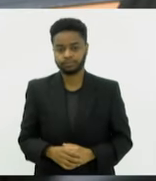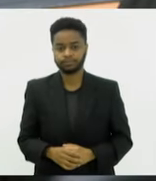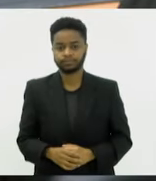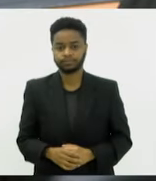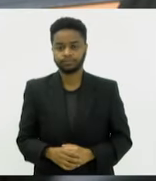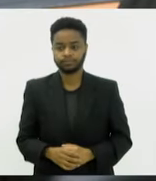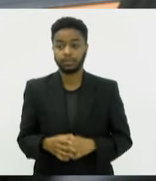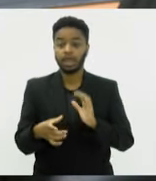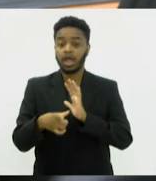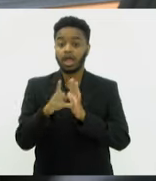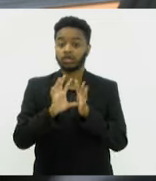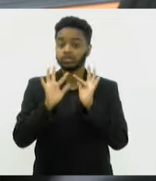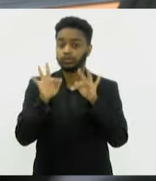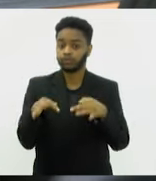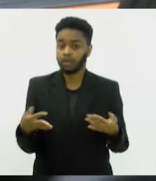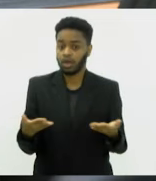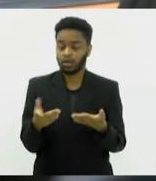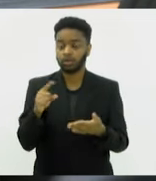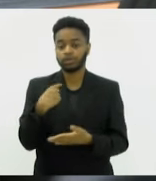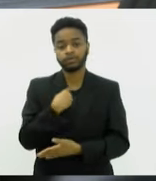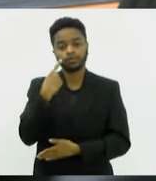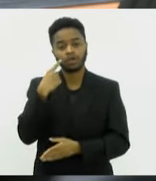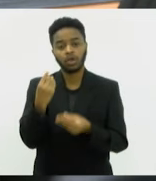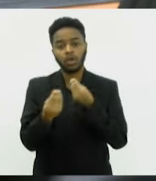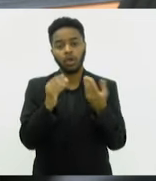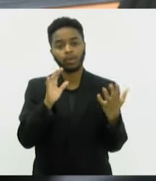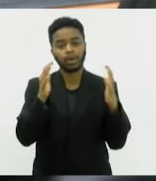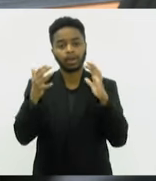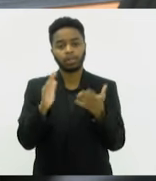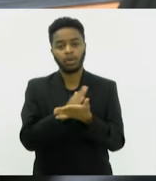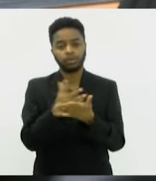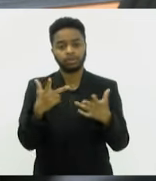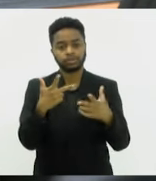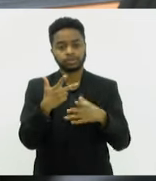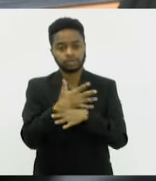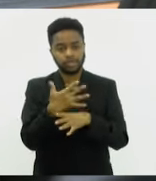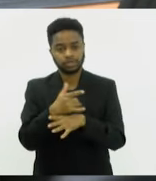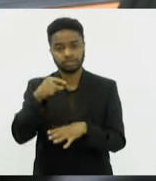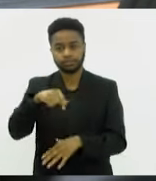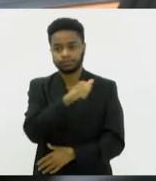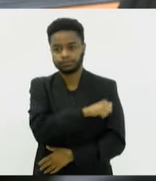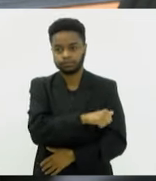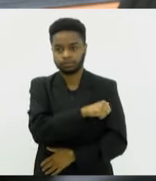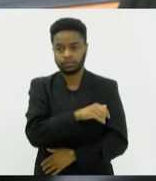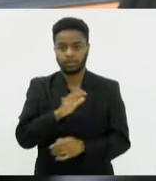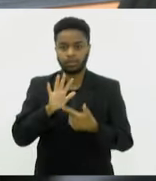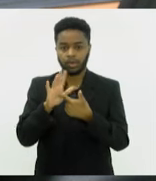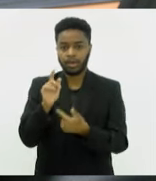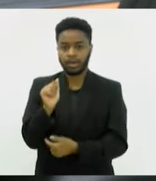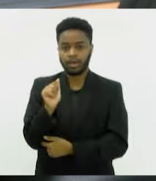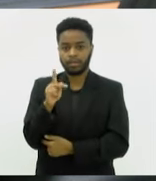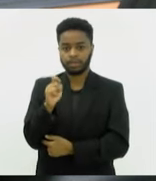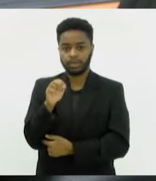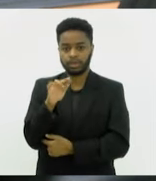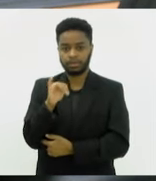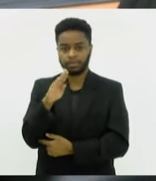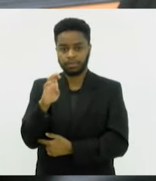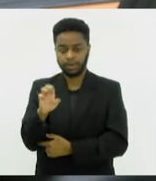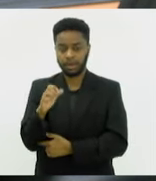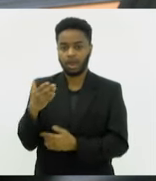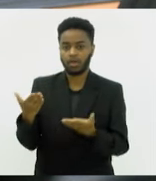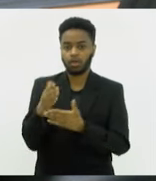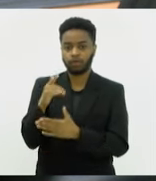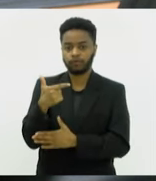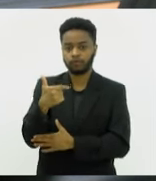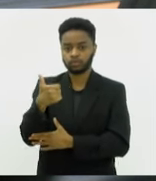E antes de encerrar, vamos dar uma olhada no tempo em algumas cidades aqui no estado. Aqui na tela, a Peribé, 21 graus nesse